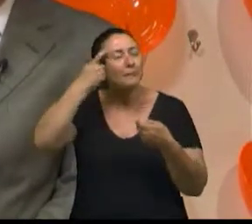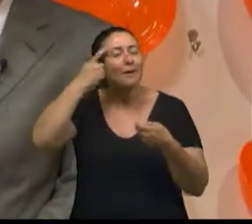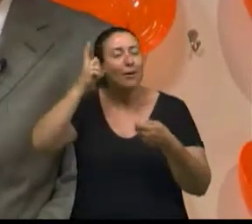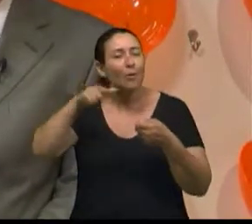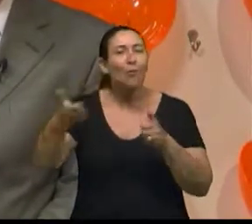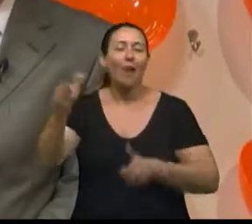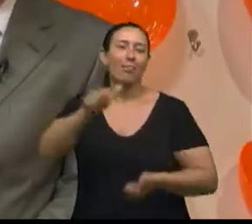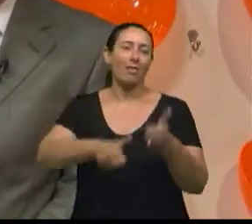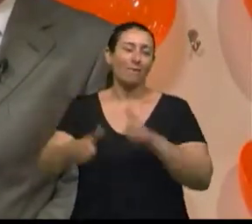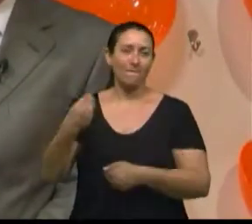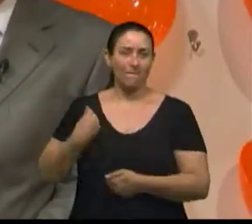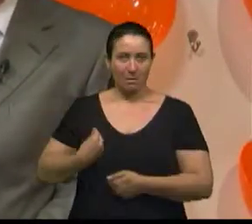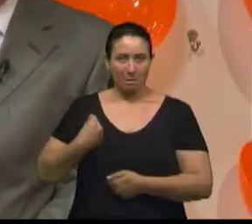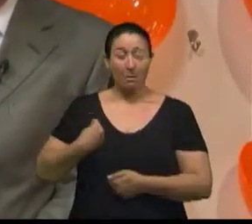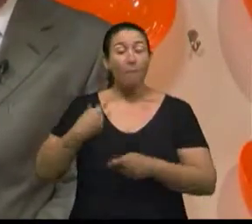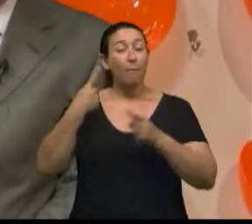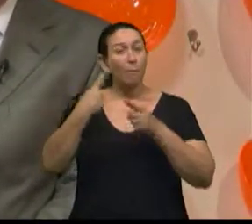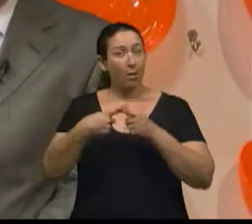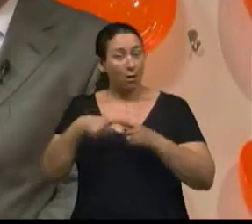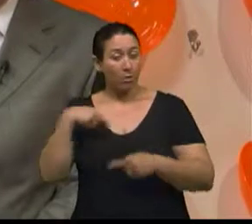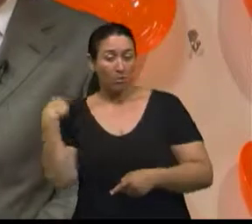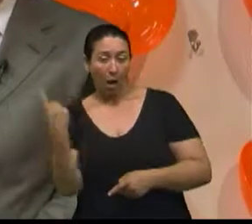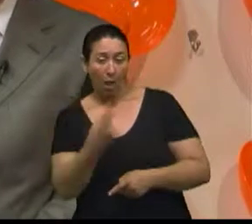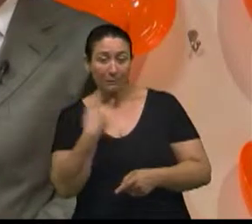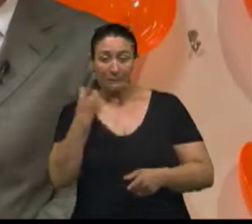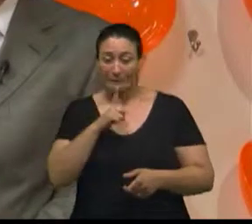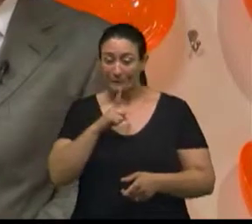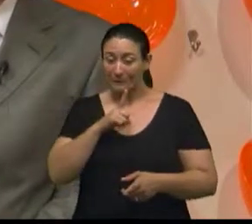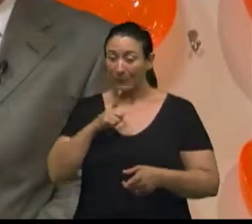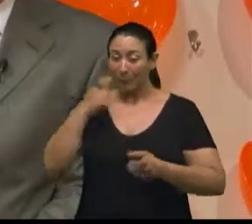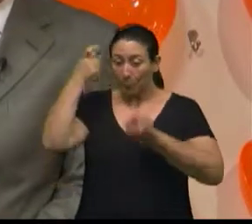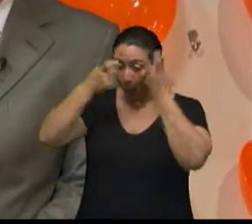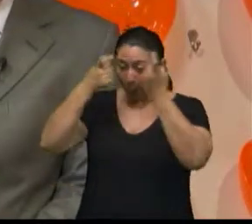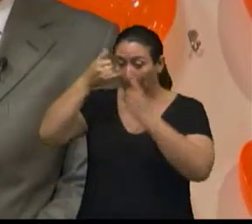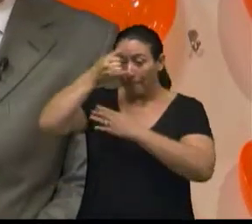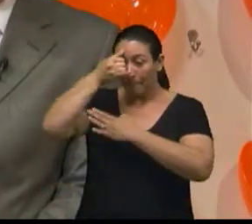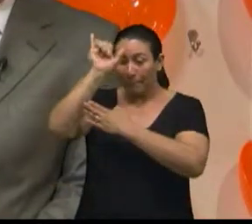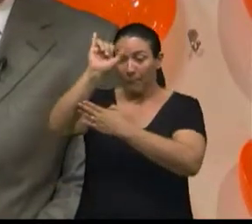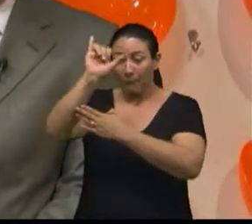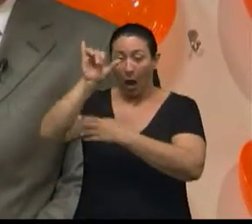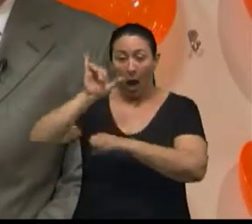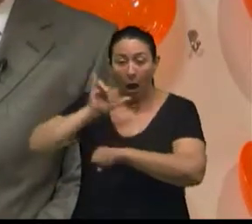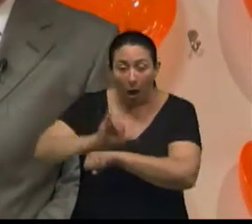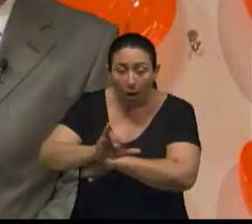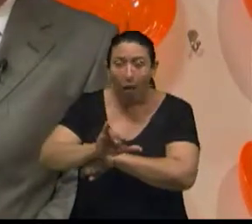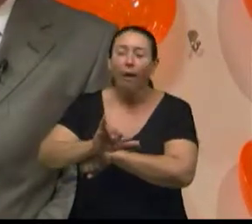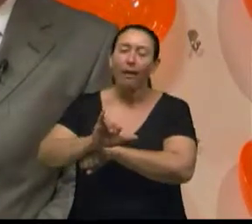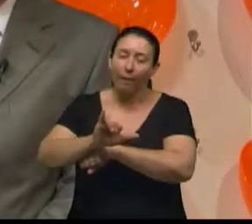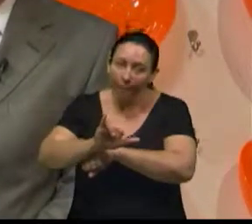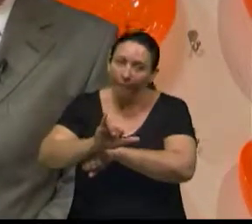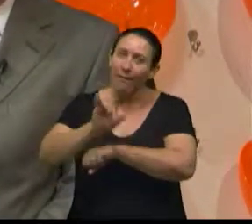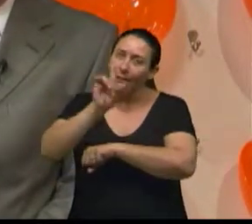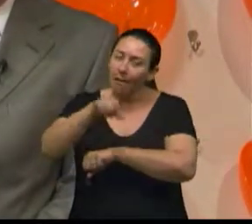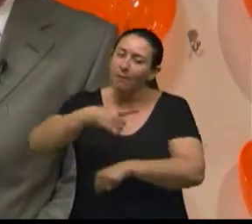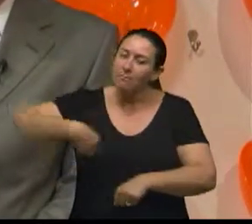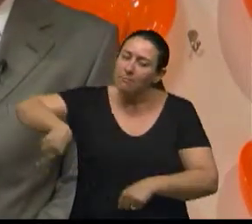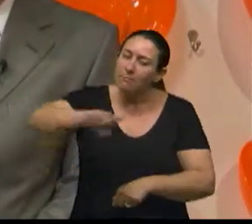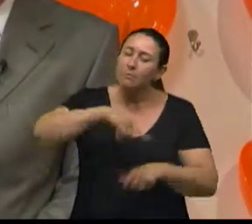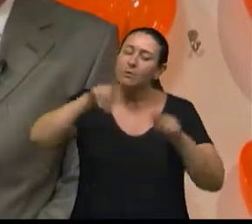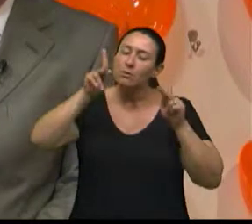porque no momento em que a gente está prevenindo um acidente, isso faz com que as pessoas